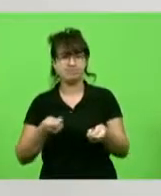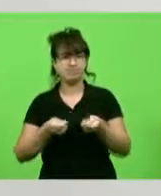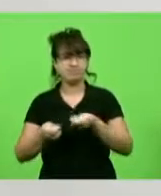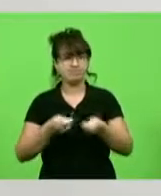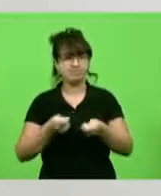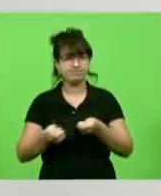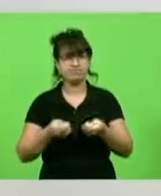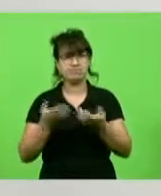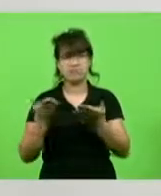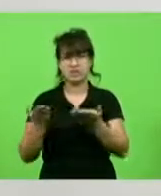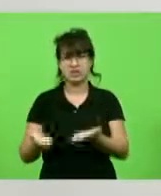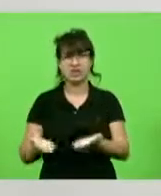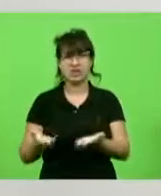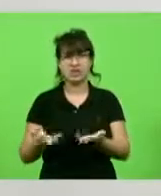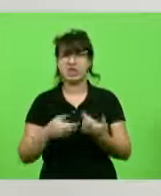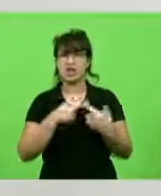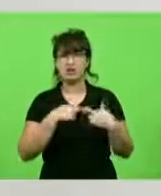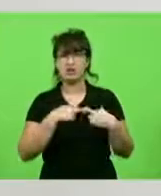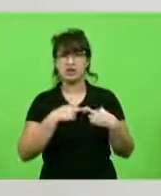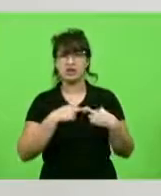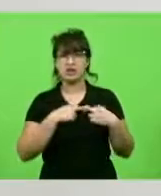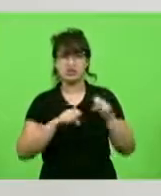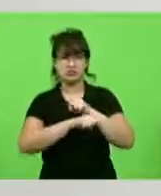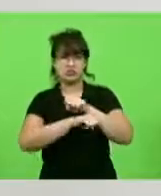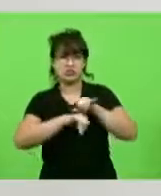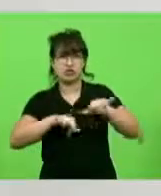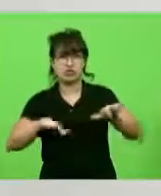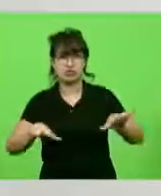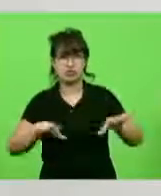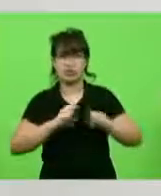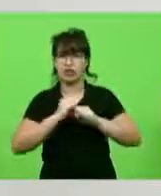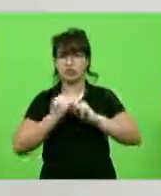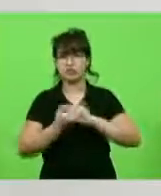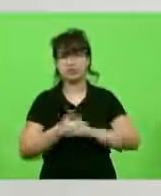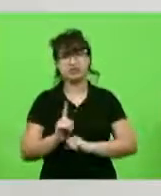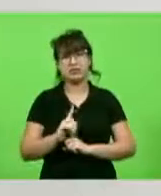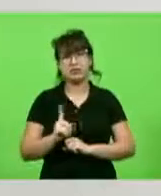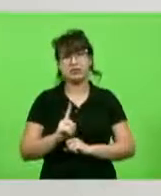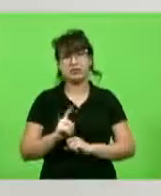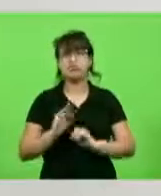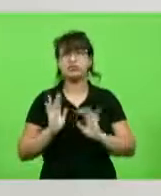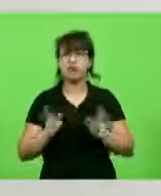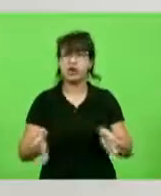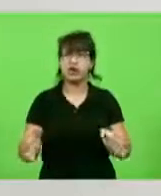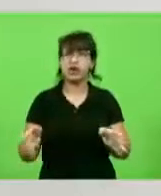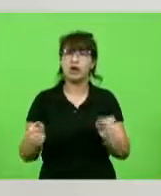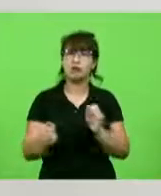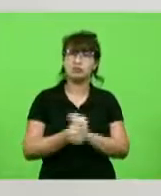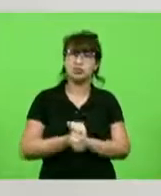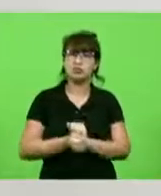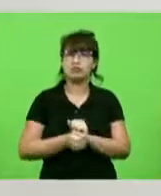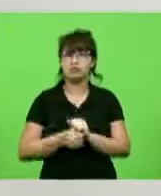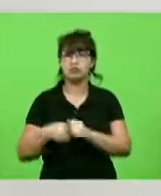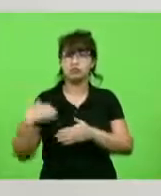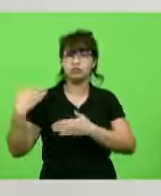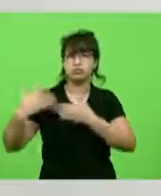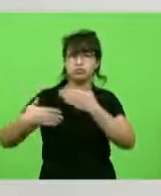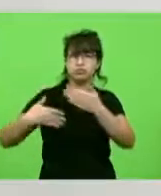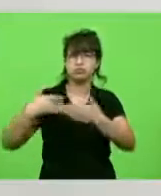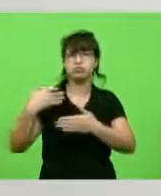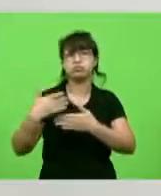disseminação viral de forma alguma. Então, essa parceria já vem acontecendo ao longo do tempo, além da